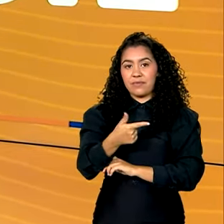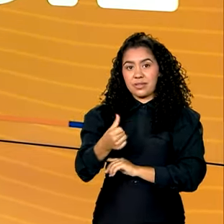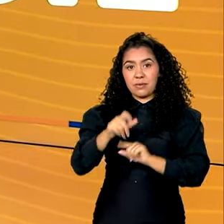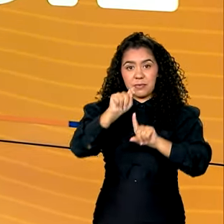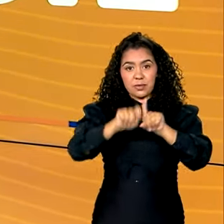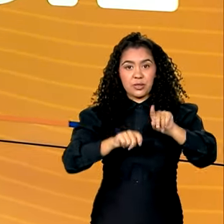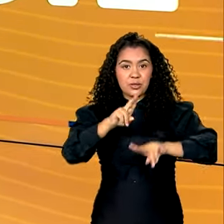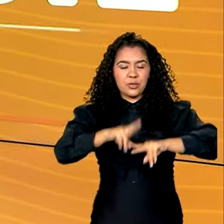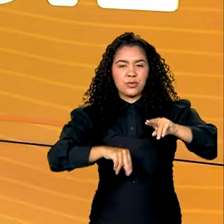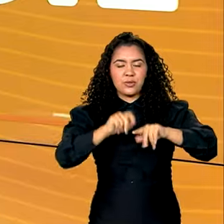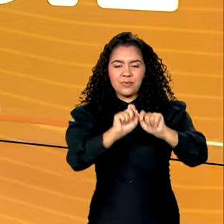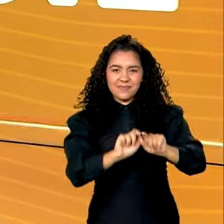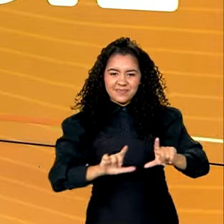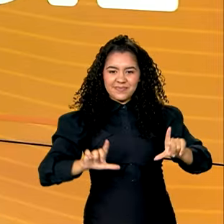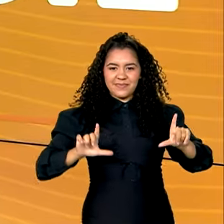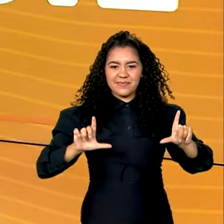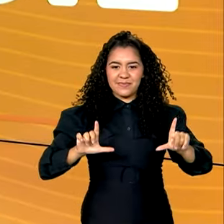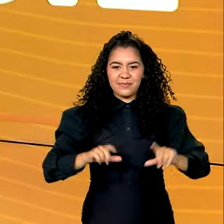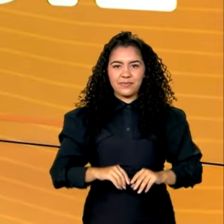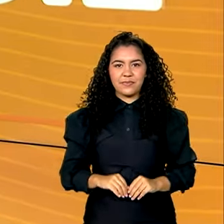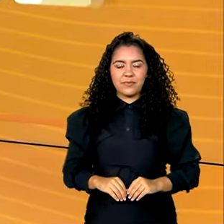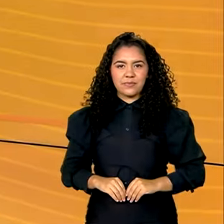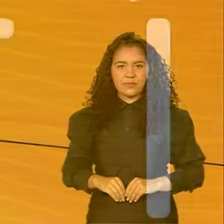junho, o Brasil em Dia começa agora.